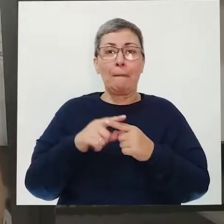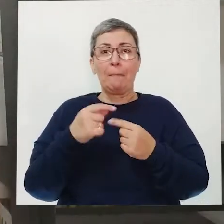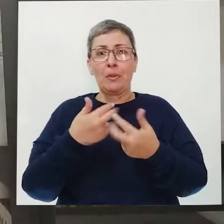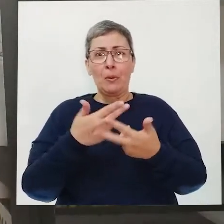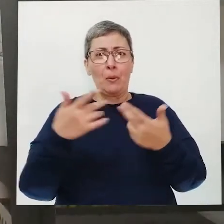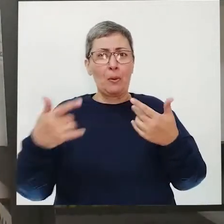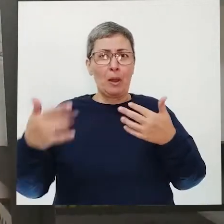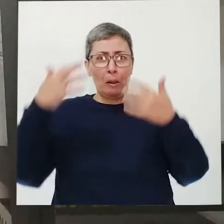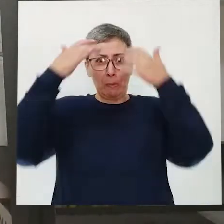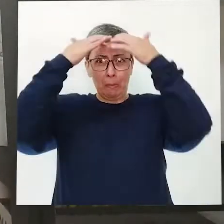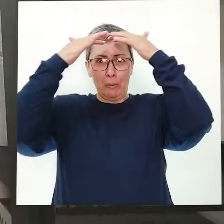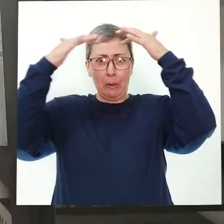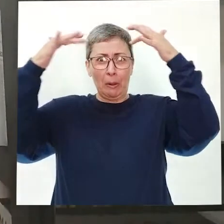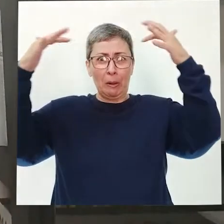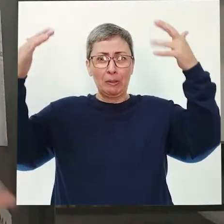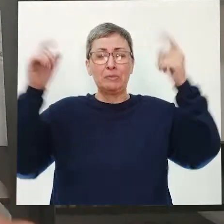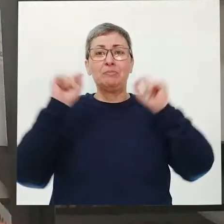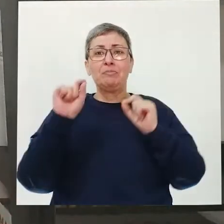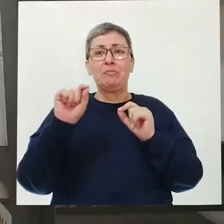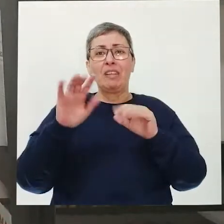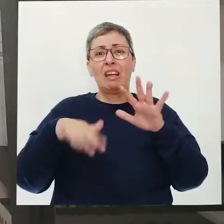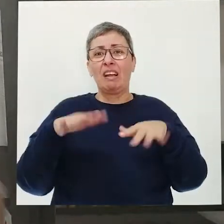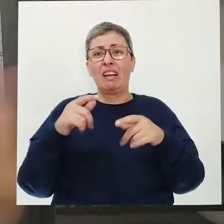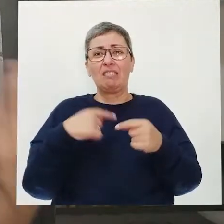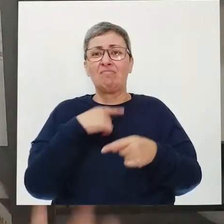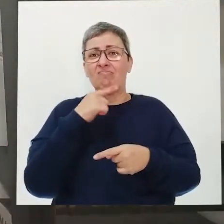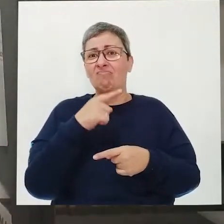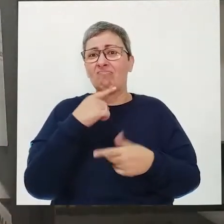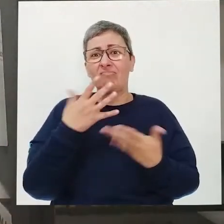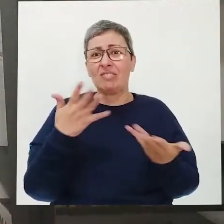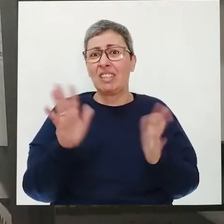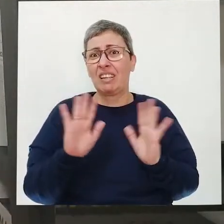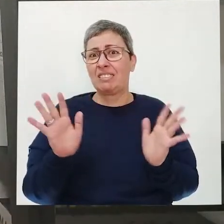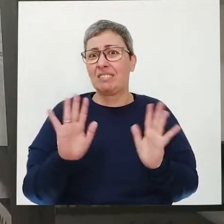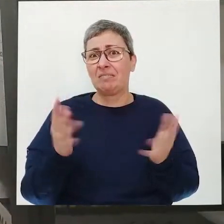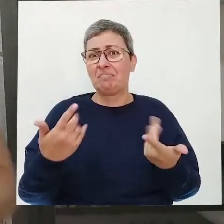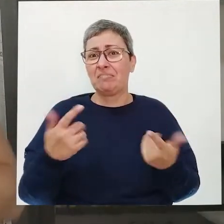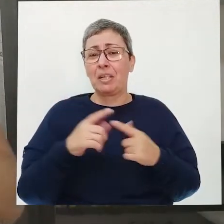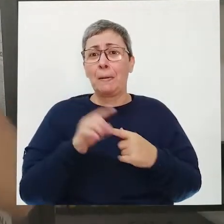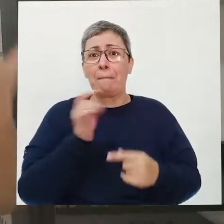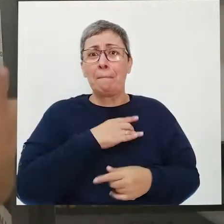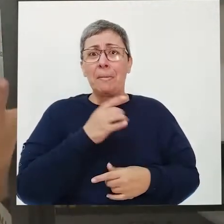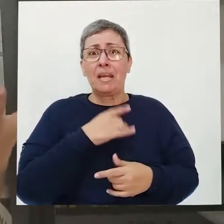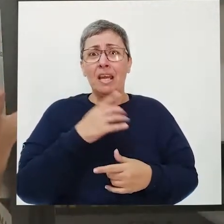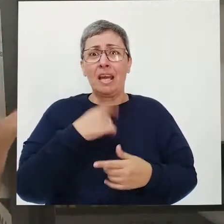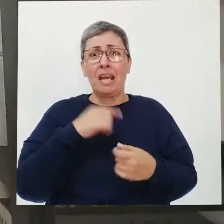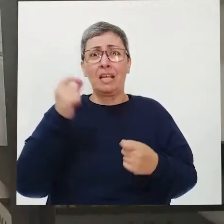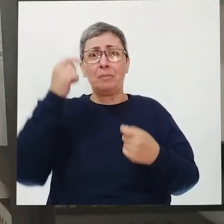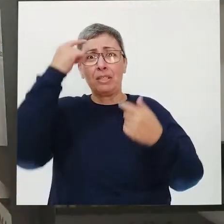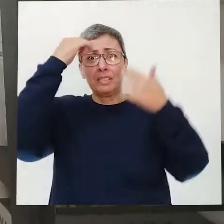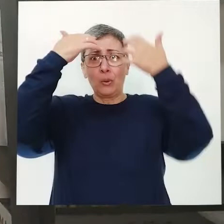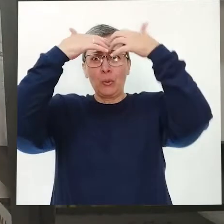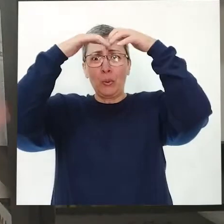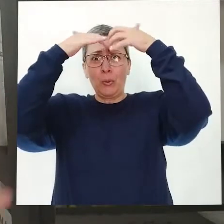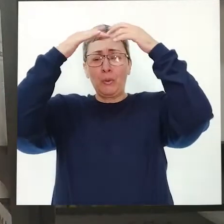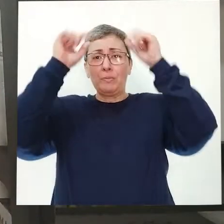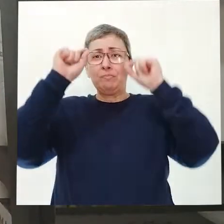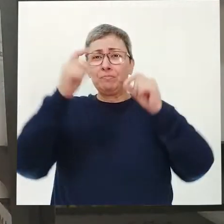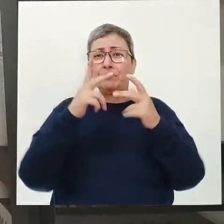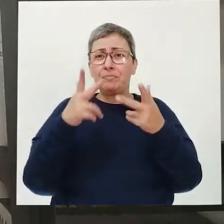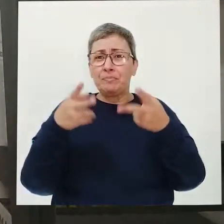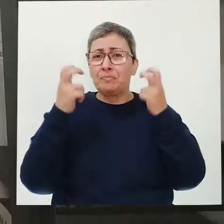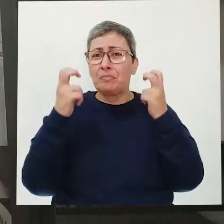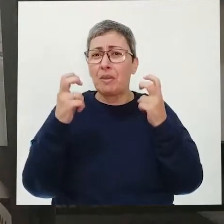mil coisas que a gente pensa e muitas vezes não é nem aquilo que a gente está pensando, né? O medo que a gente cria. Vocês